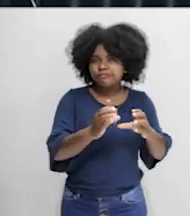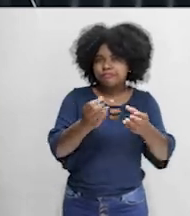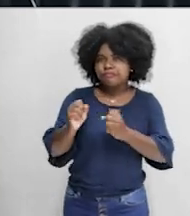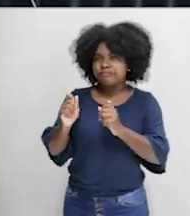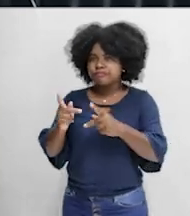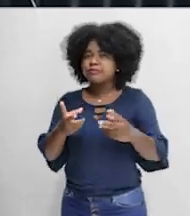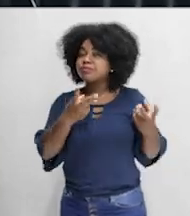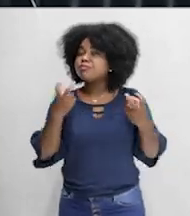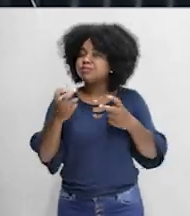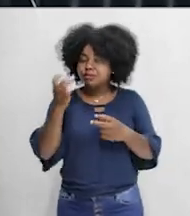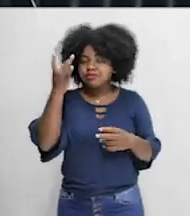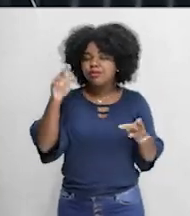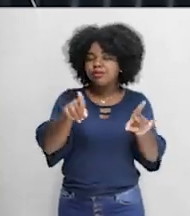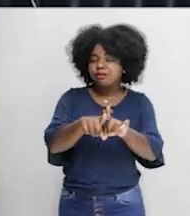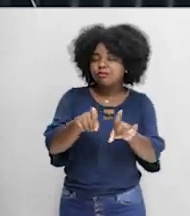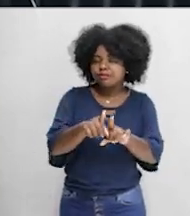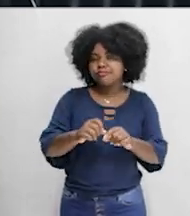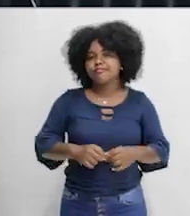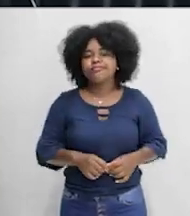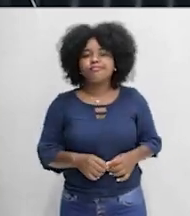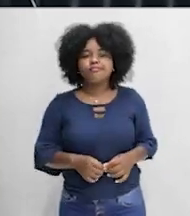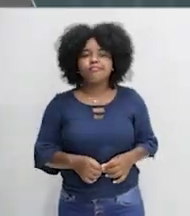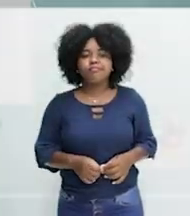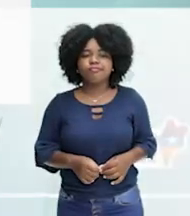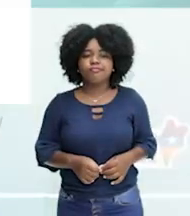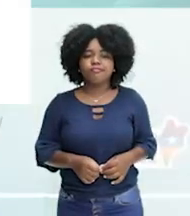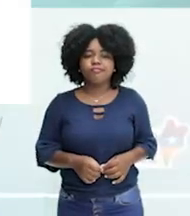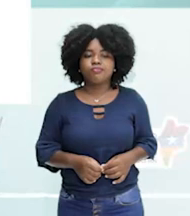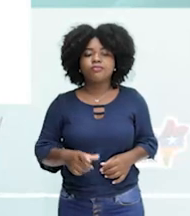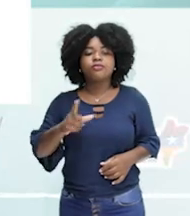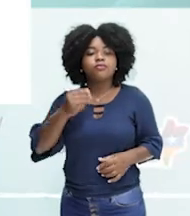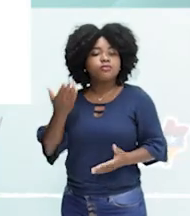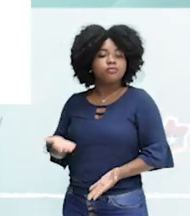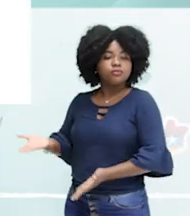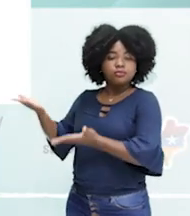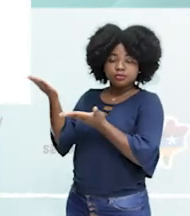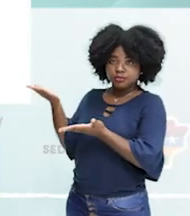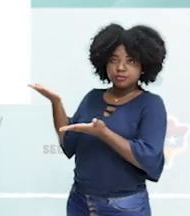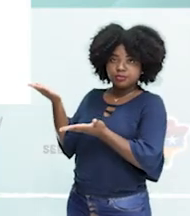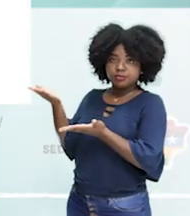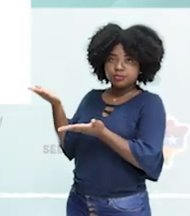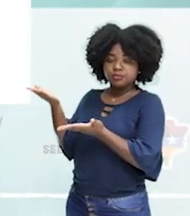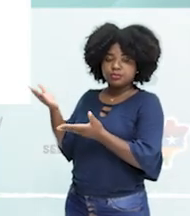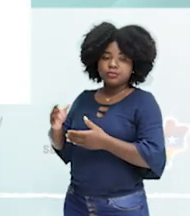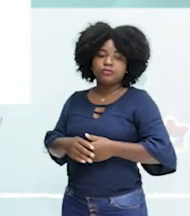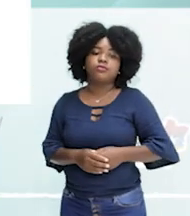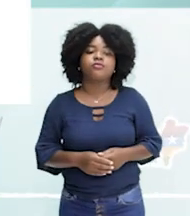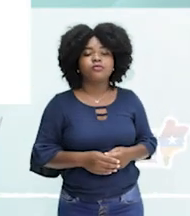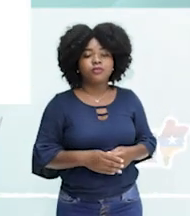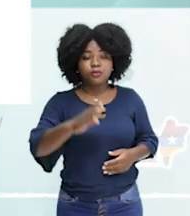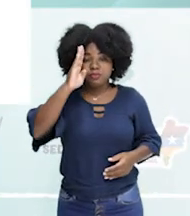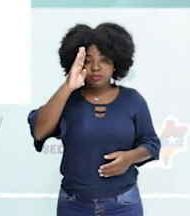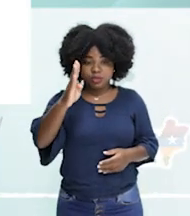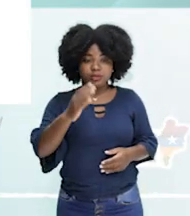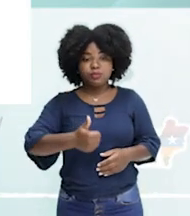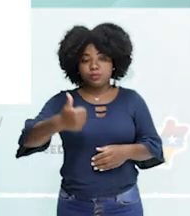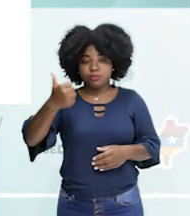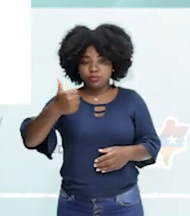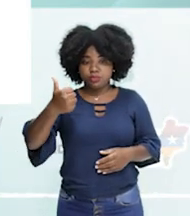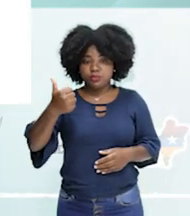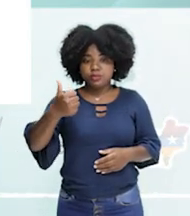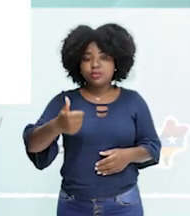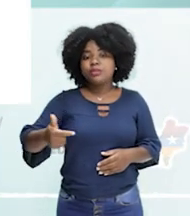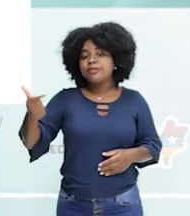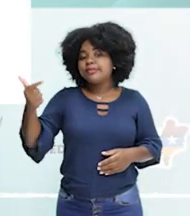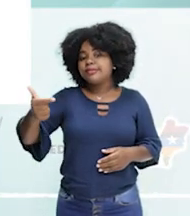perceber que é facinho, facinho. Ministério do Meio Ambiente, lembra, órgão central, IBAMA,